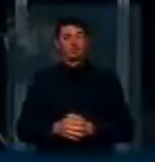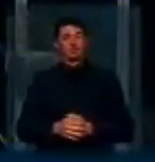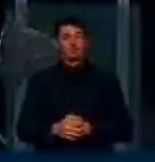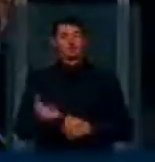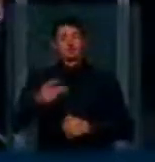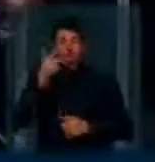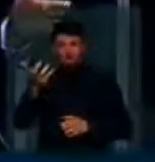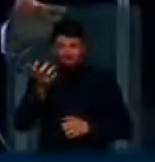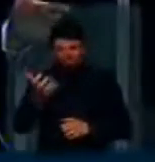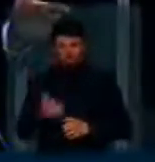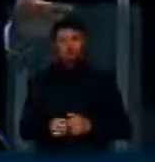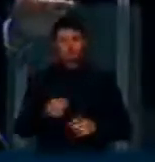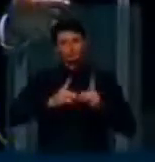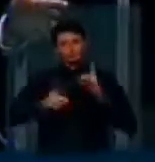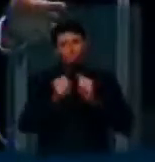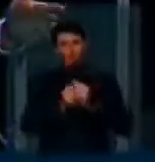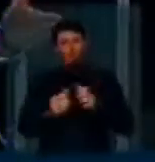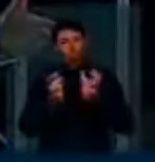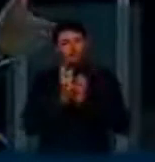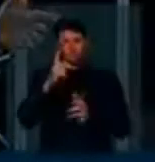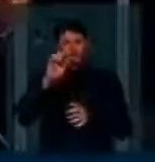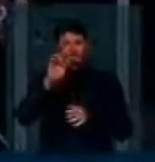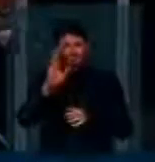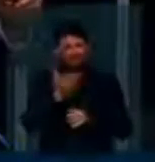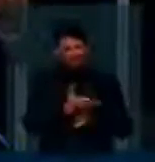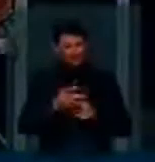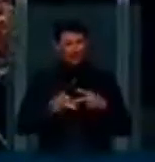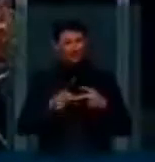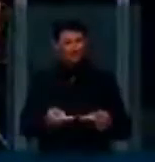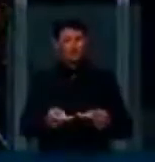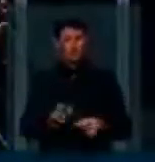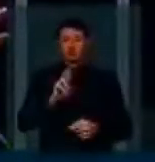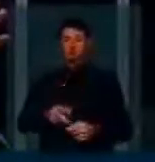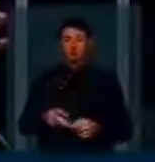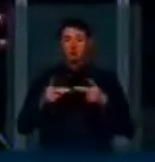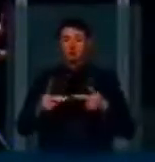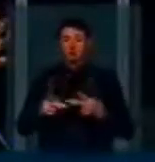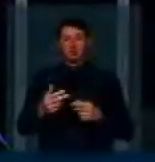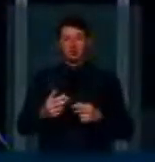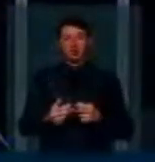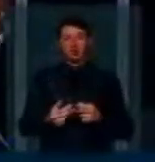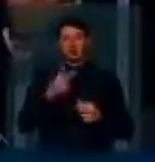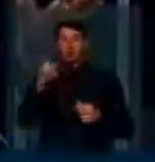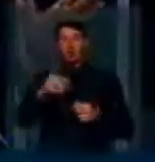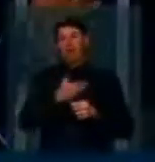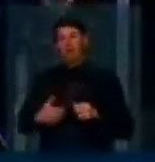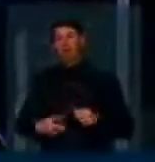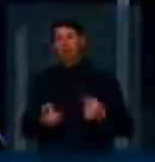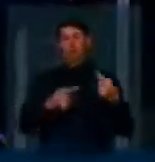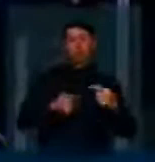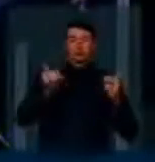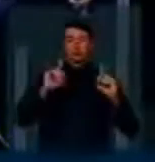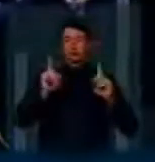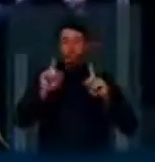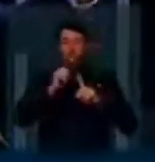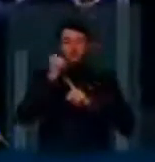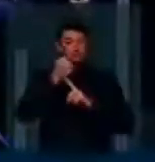dizer que, quero dialogar com a bancada do PSDB, esse projeto não é um projeto que deve ser tomado como projeto de governo ou de oposição. A sociedade